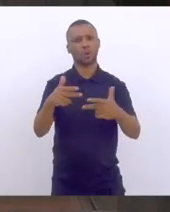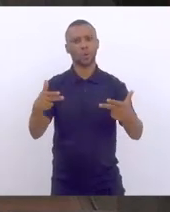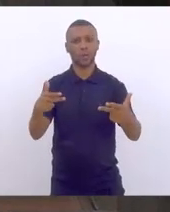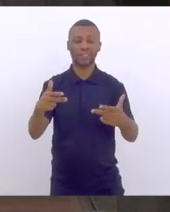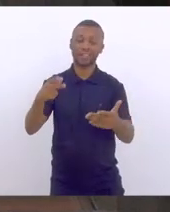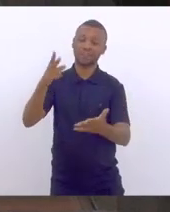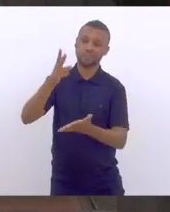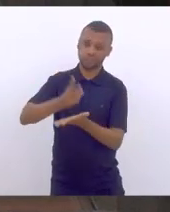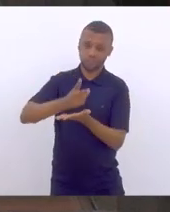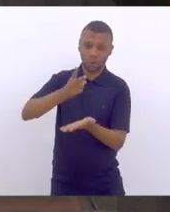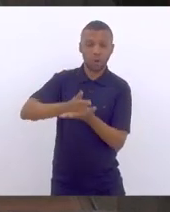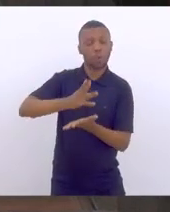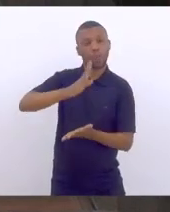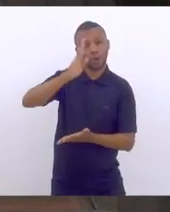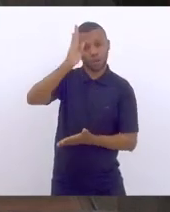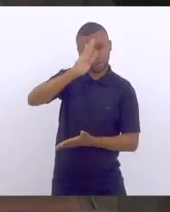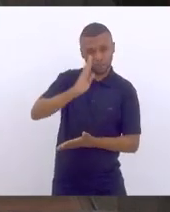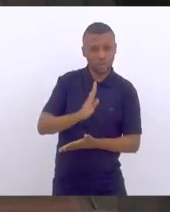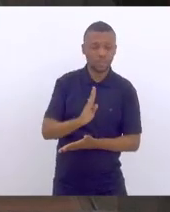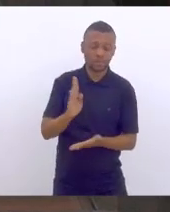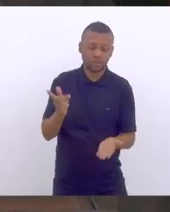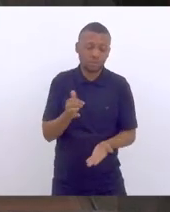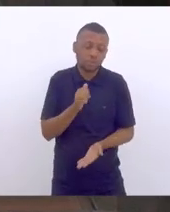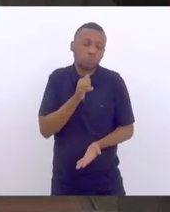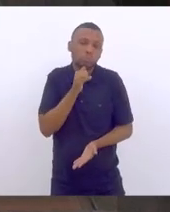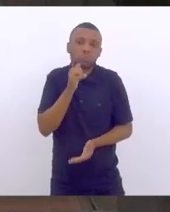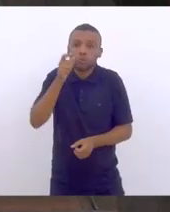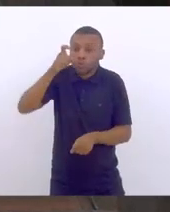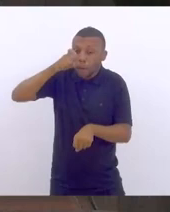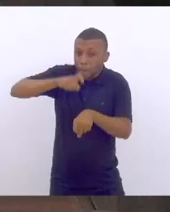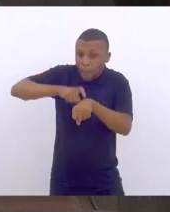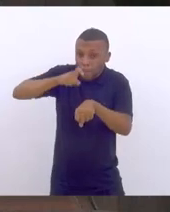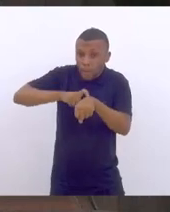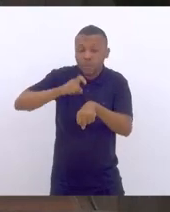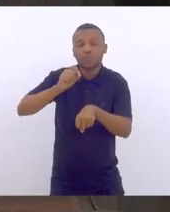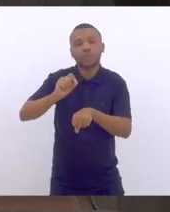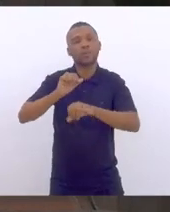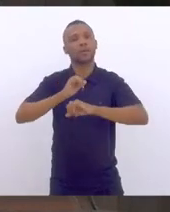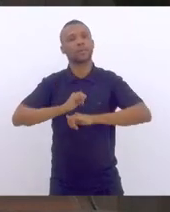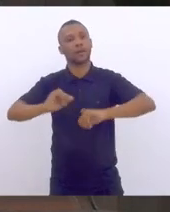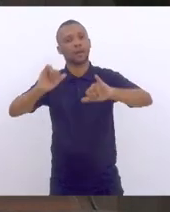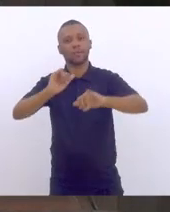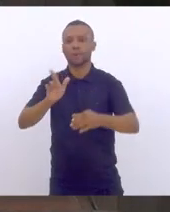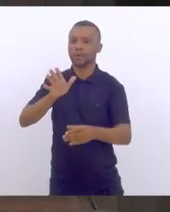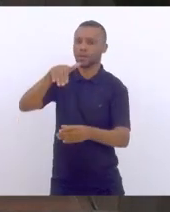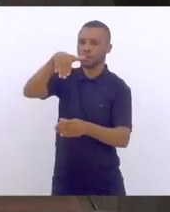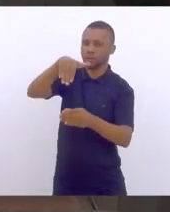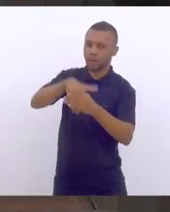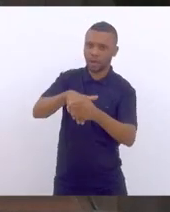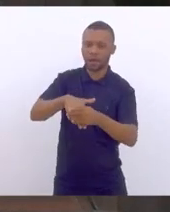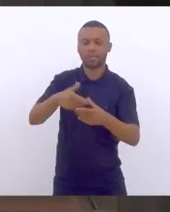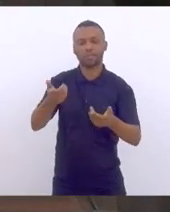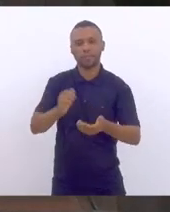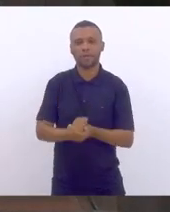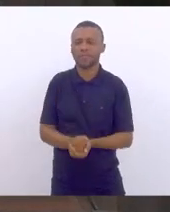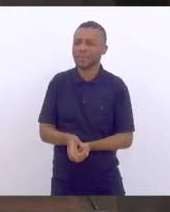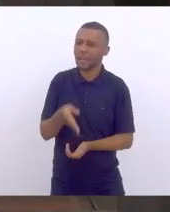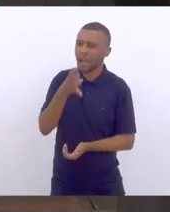campanha eleitoral, você dá conta de algo